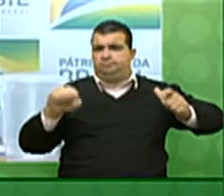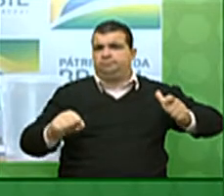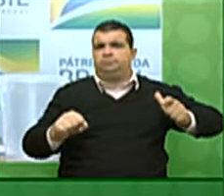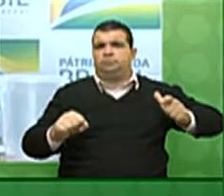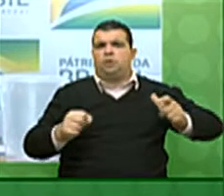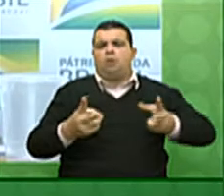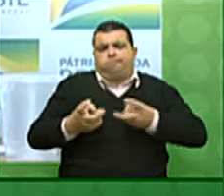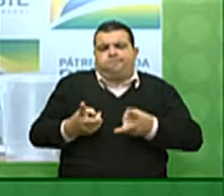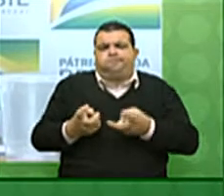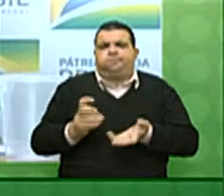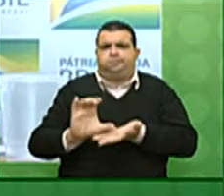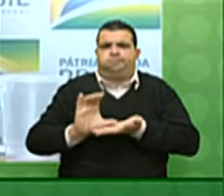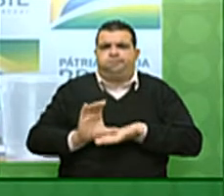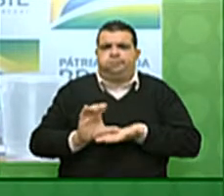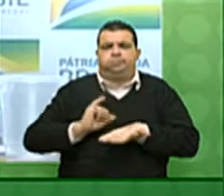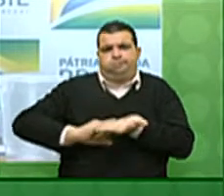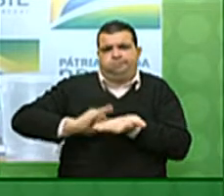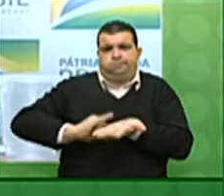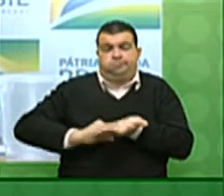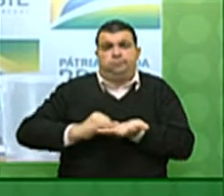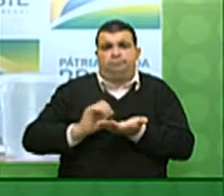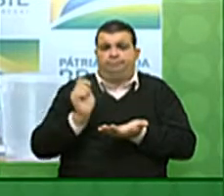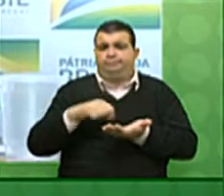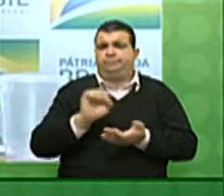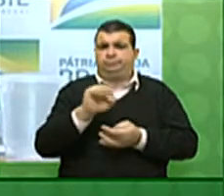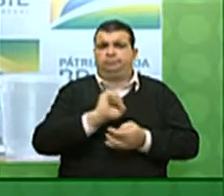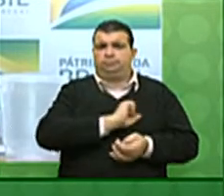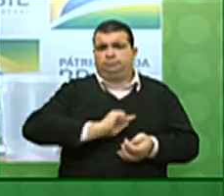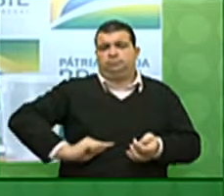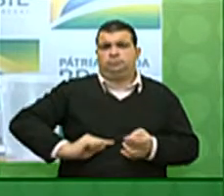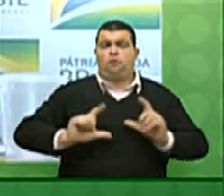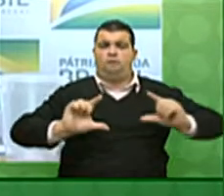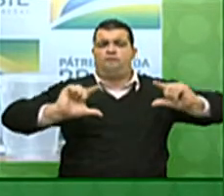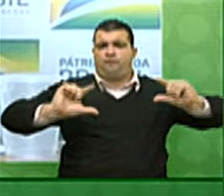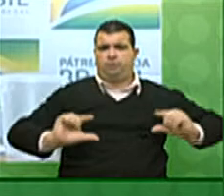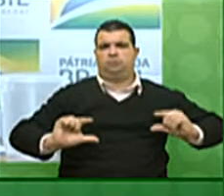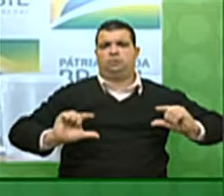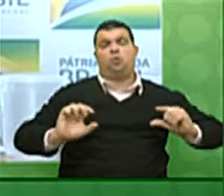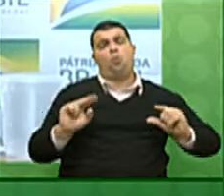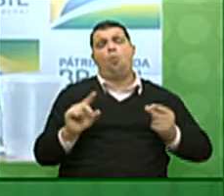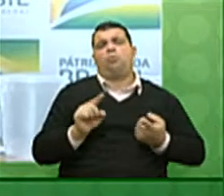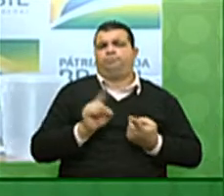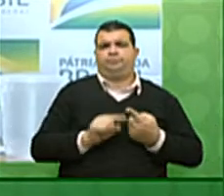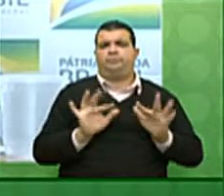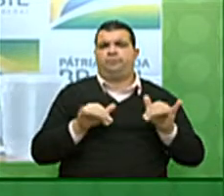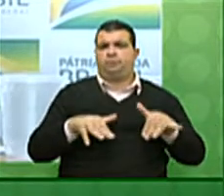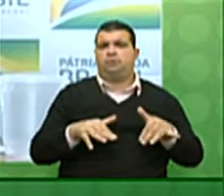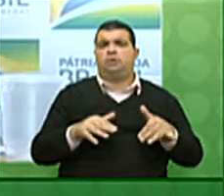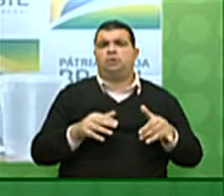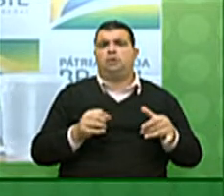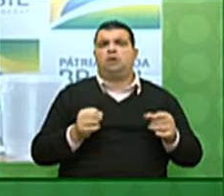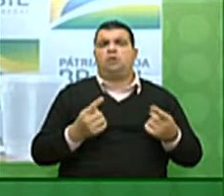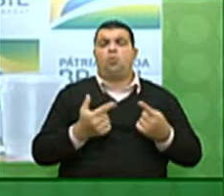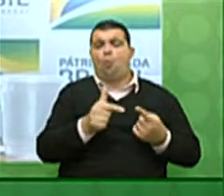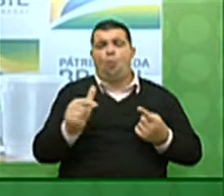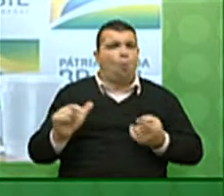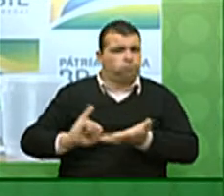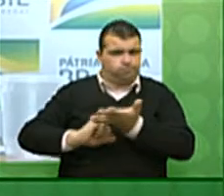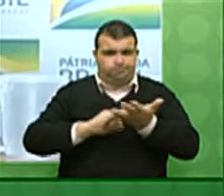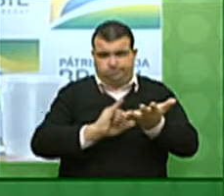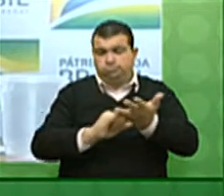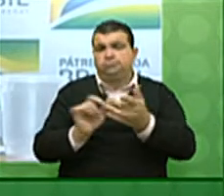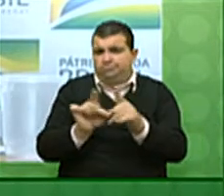base de arrecadação e que permitiria então a redução e até a extinção de alguns outros tributos.